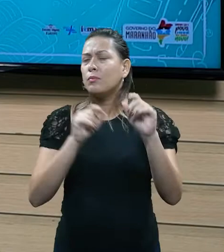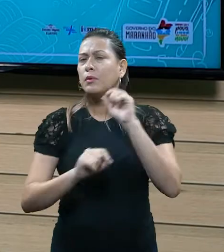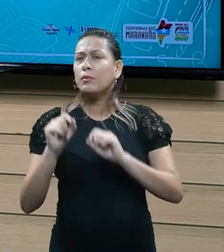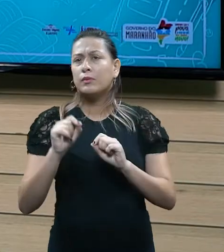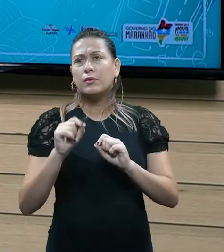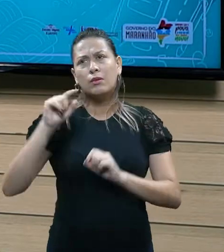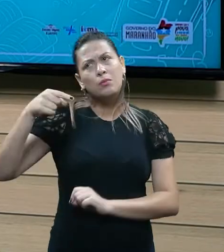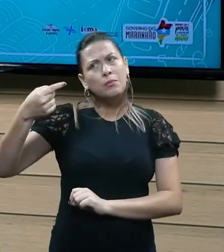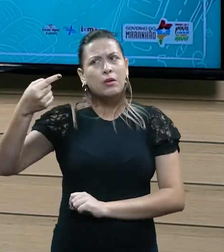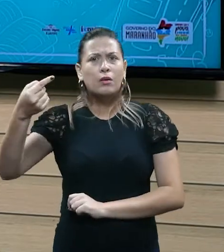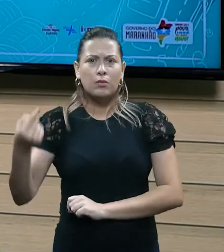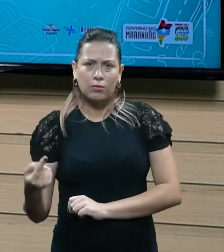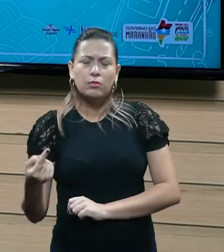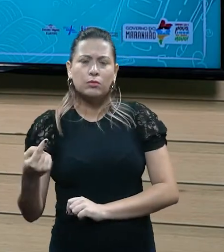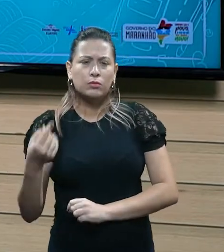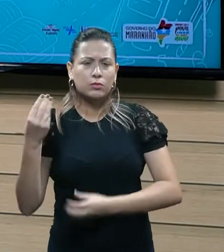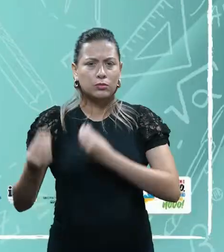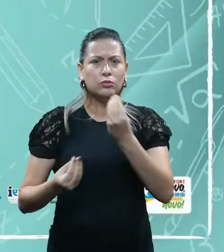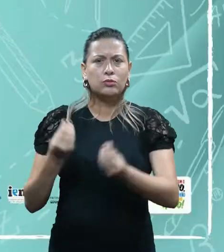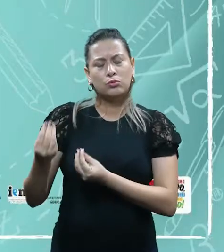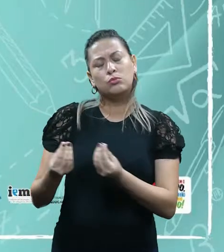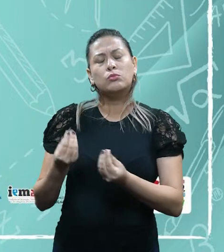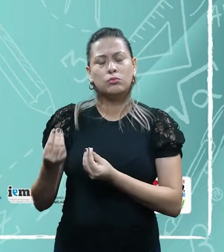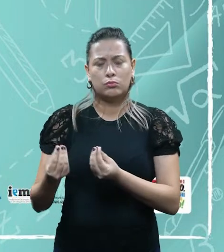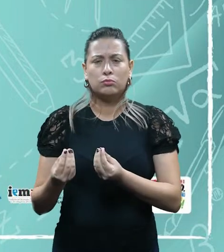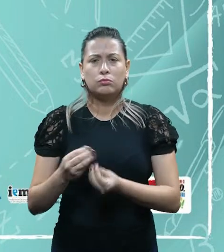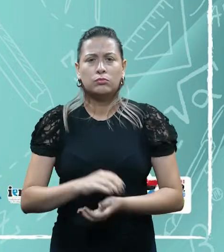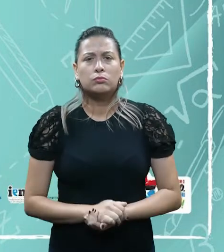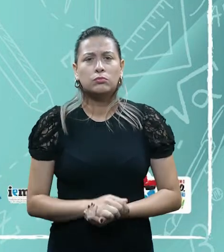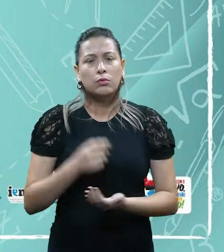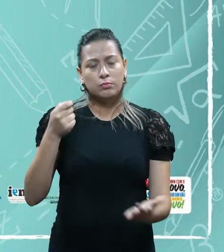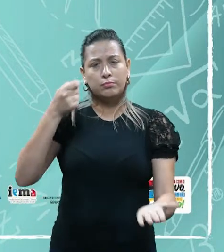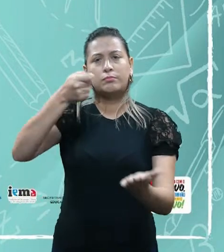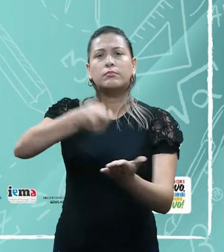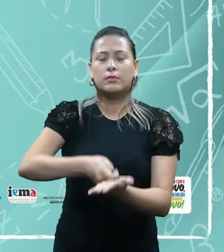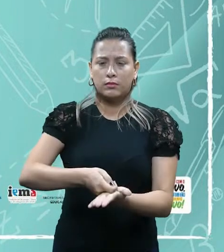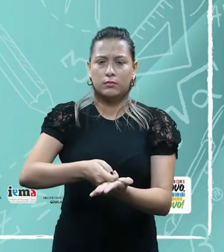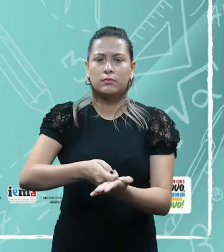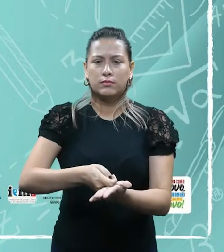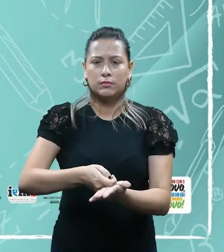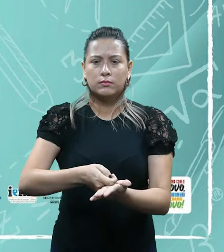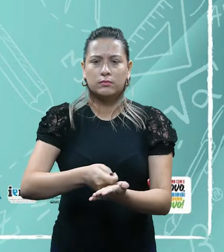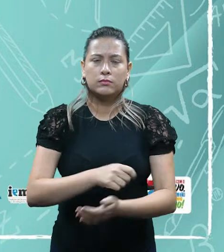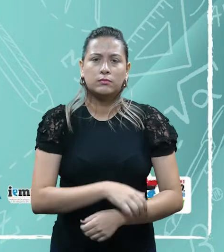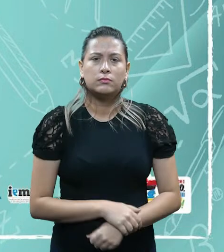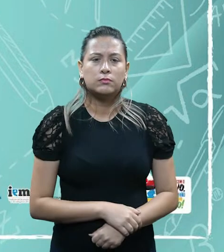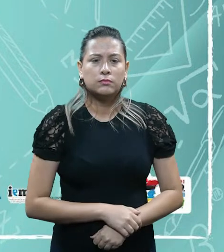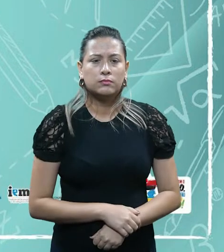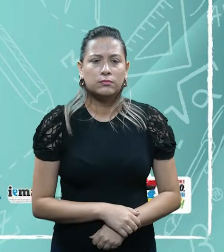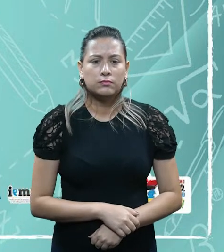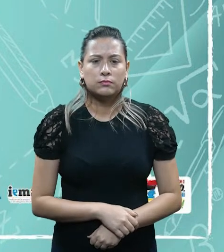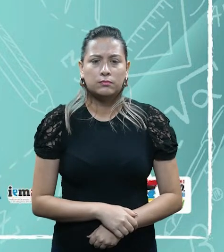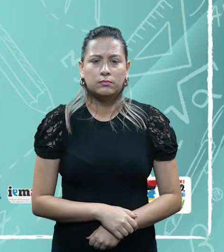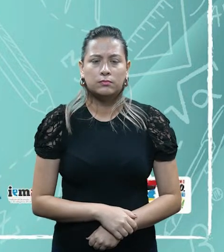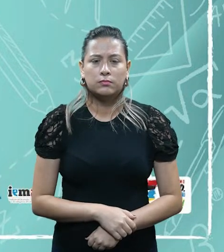estipulando uma outra forma de extinção da prestação, da prestação tributária.